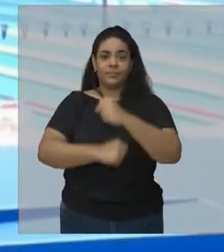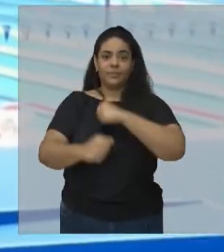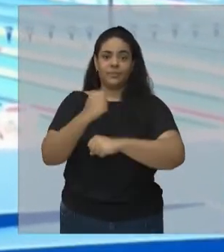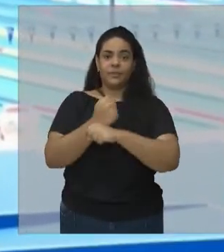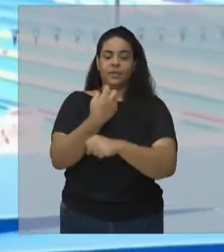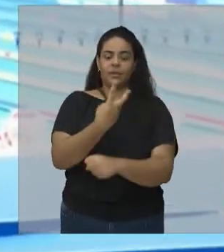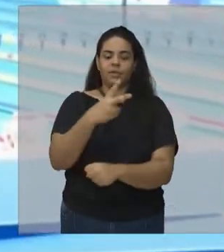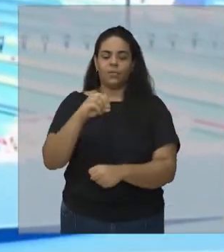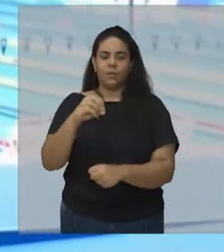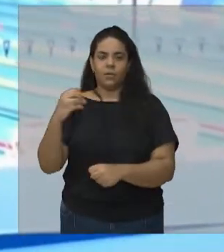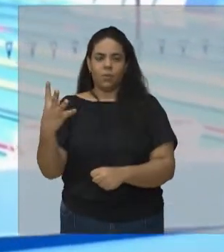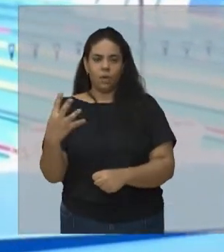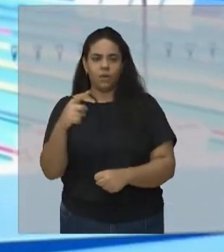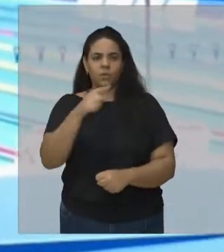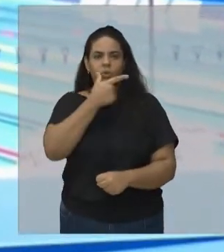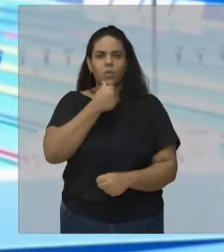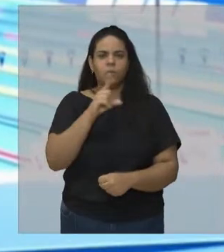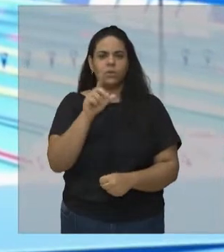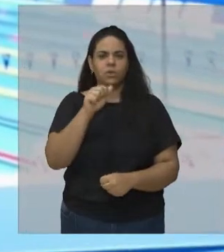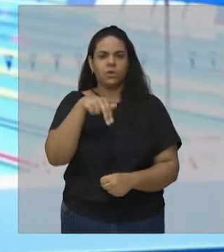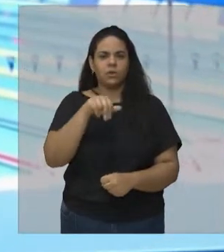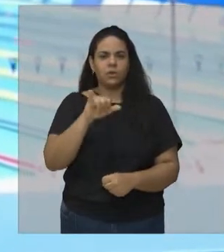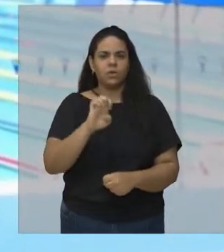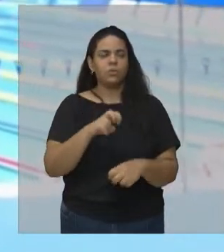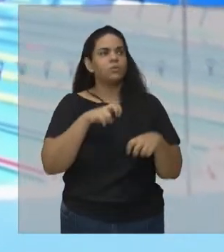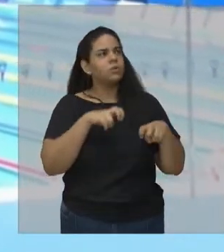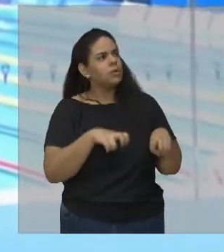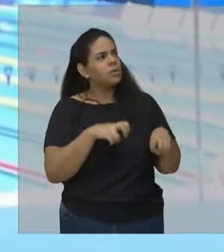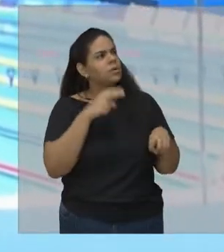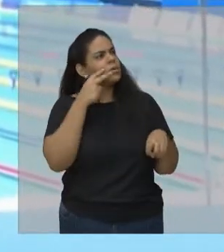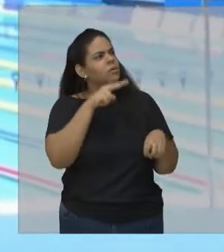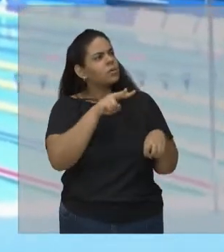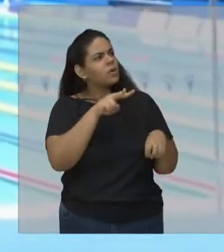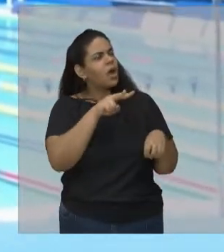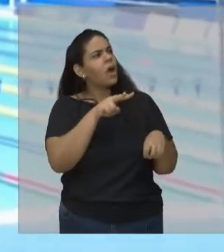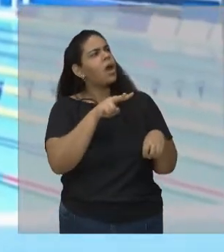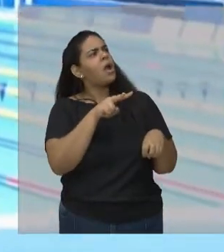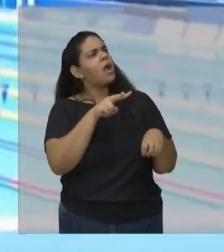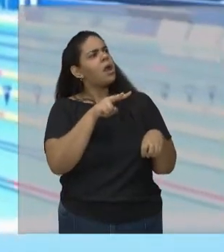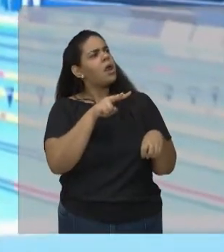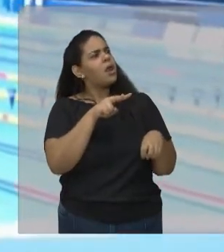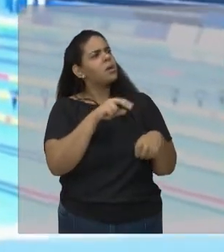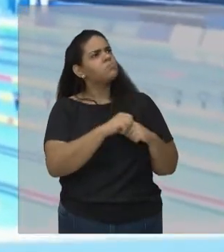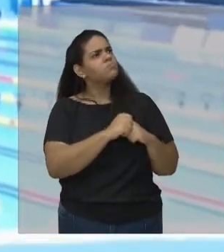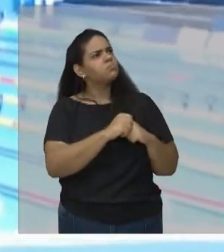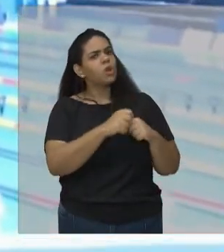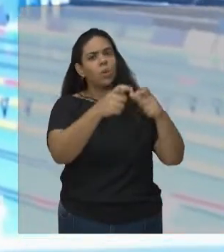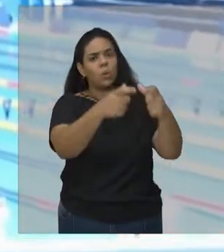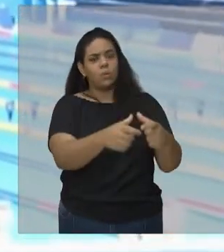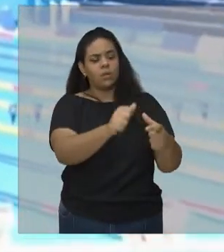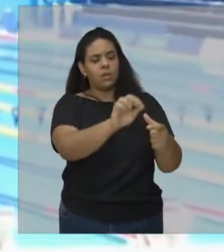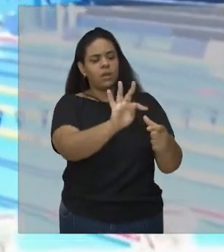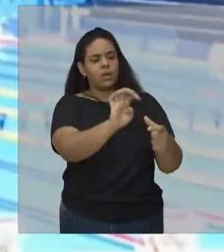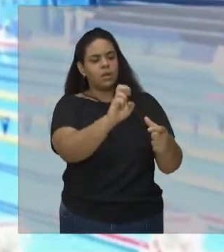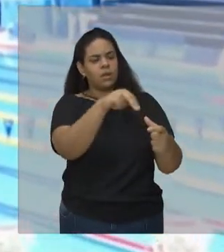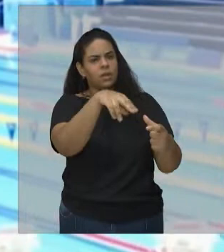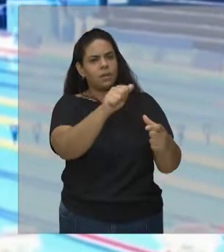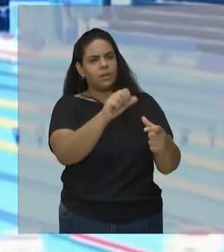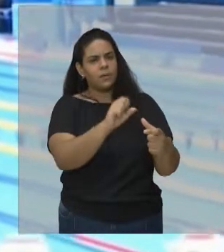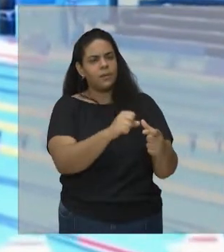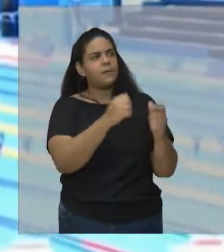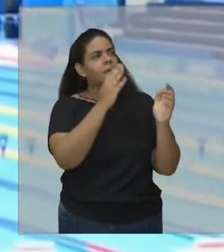na sala de casa e viu pela TV, pela primeira vez, as Paralimpíadas de Atenas. Ele nem sabia nadar direito,